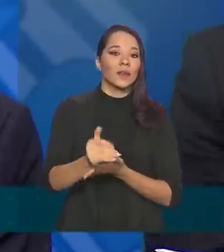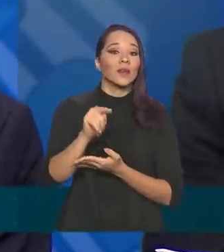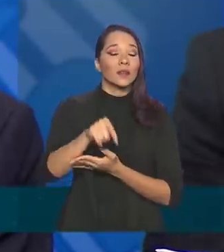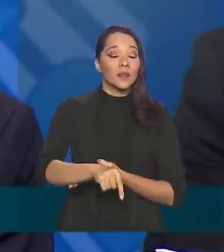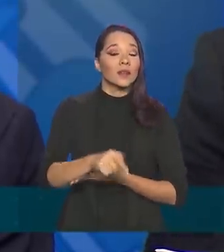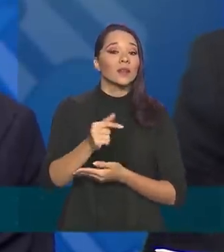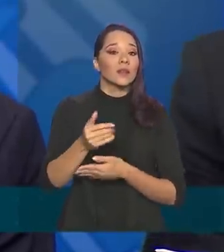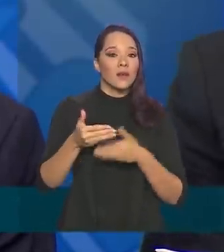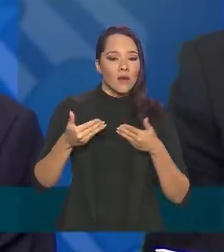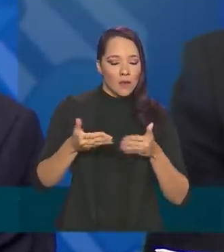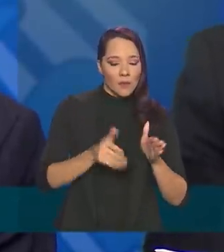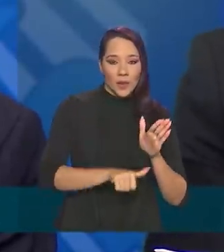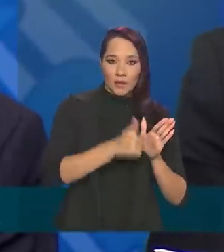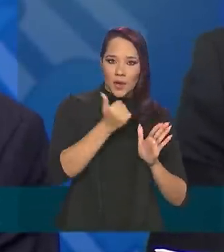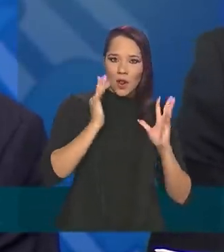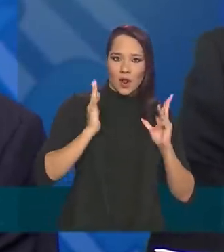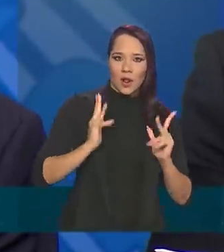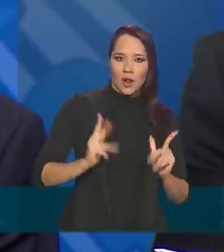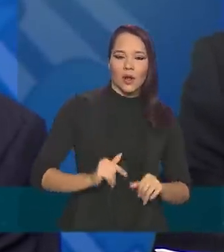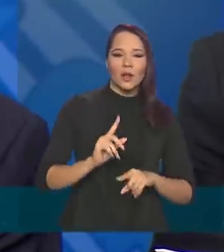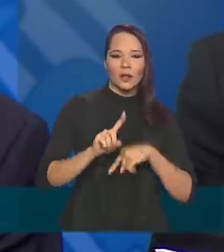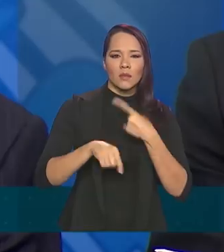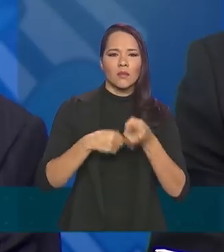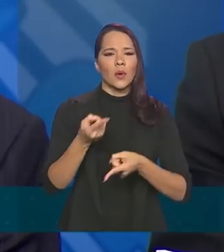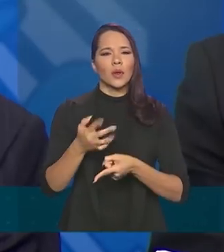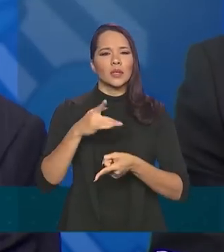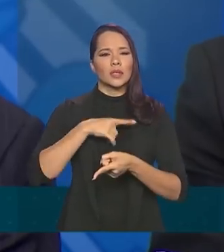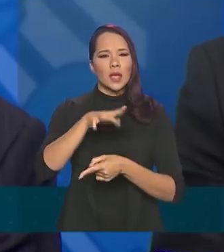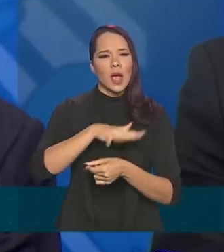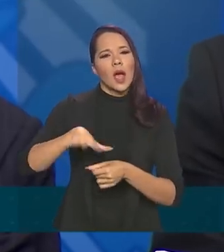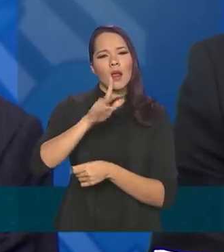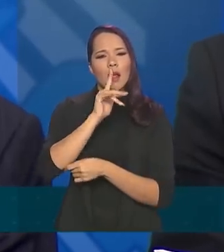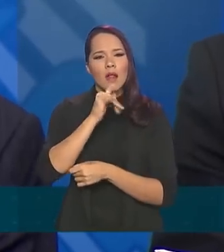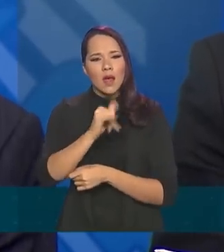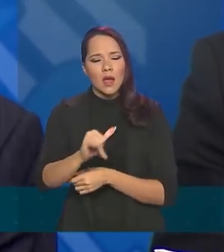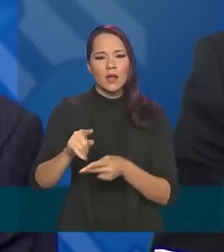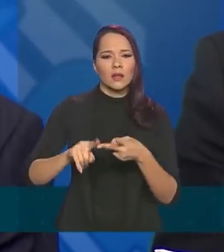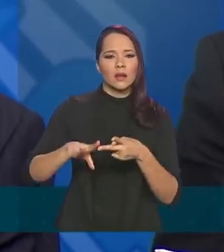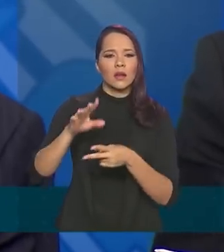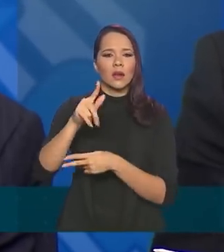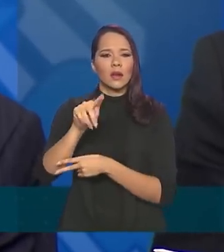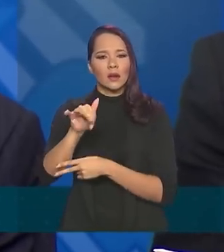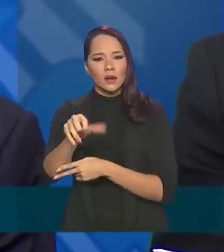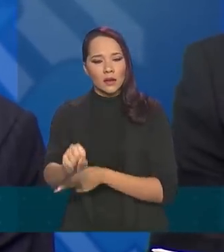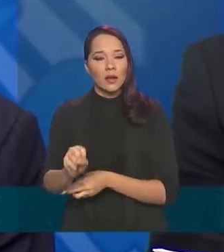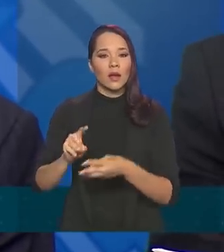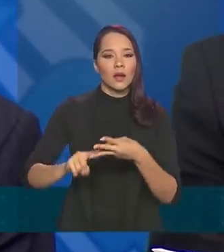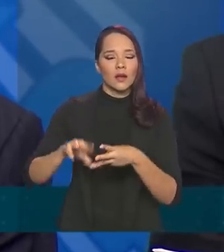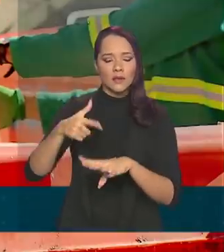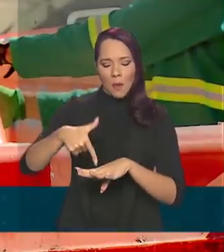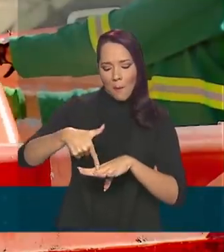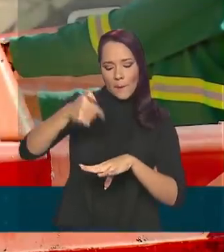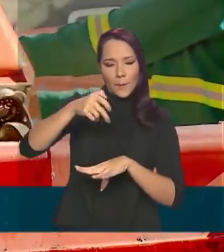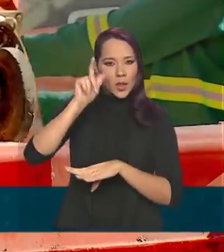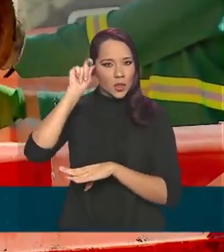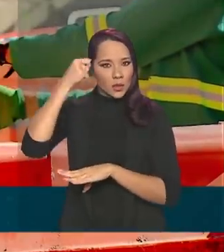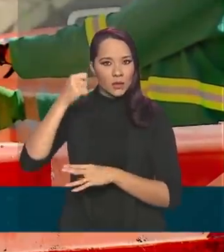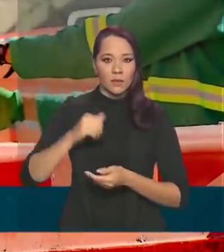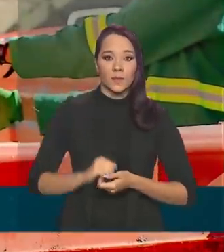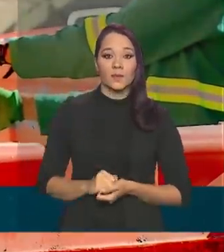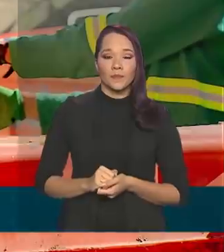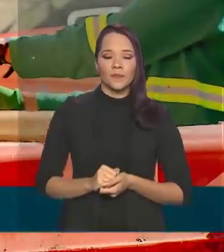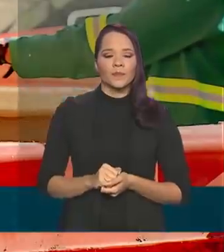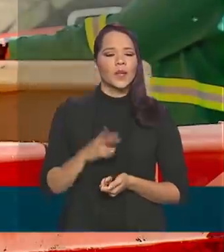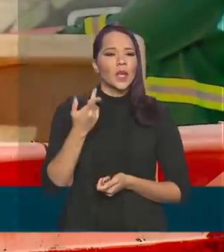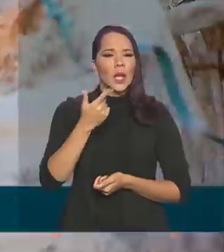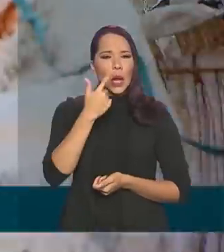sequência. Primeiro o saneamento, depois vem cabotagem, setor elétrico, gás natural, petróleo. A destinação para